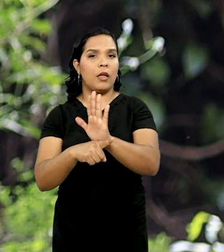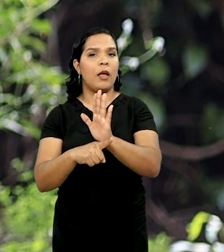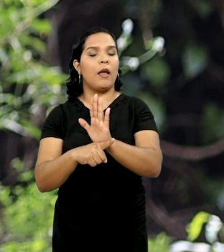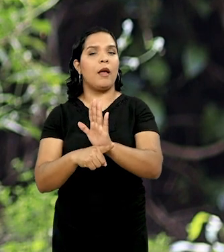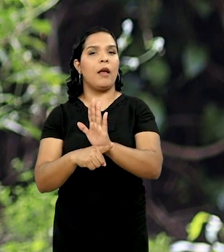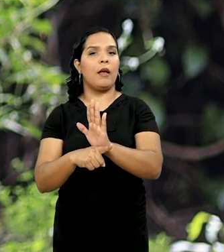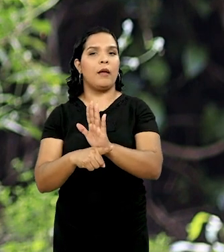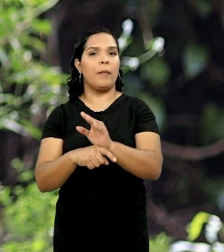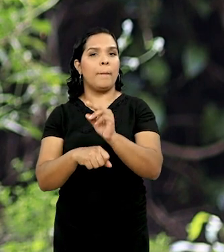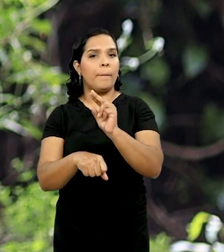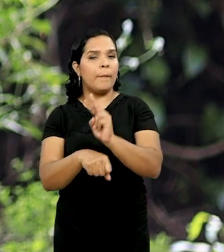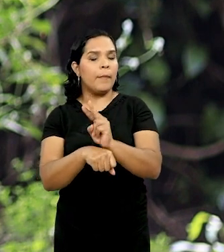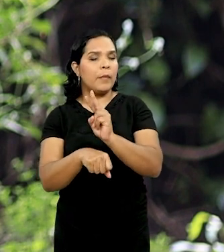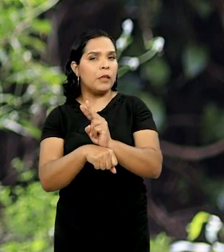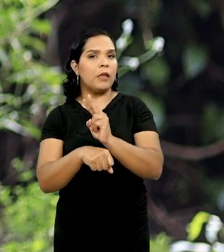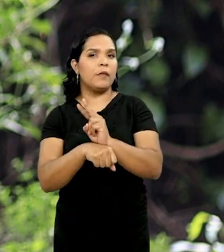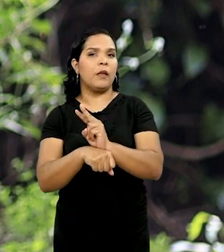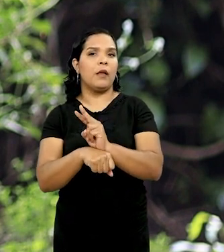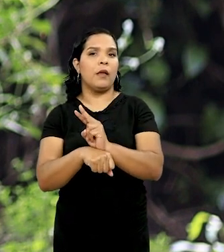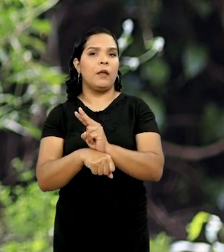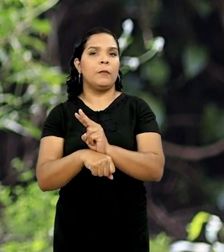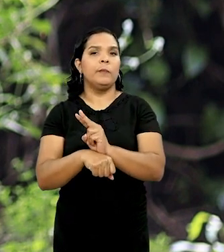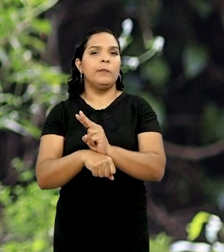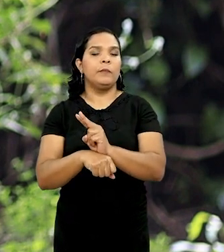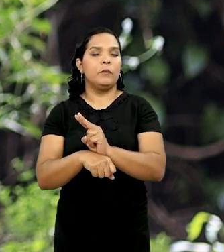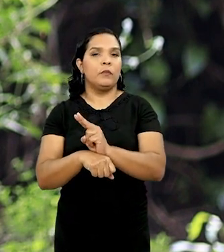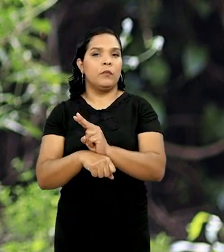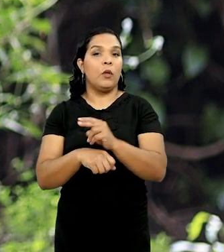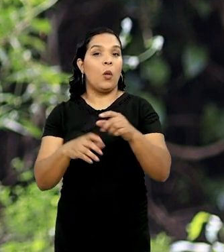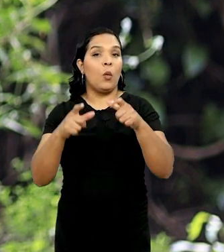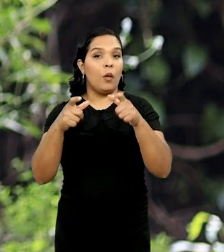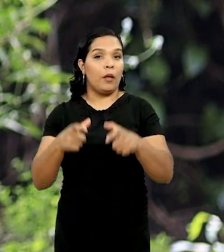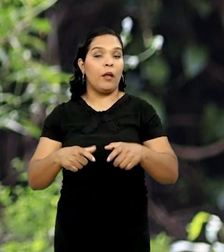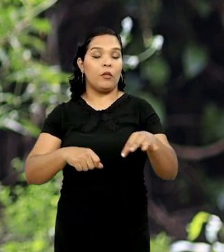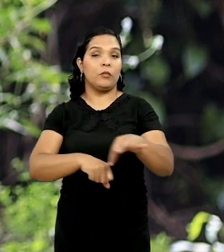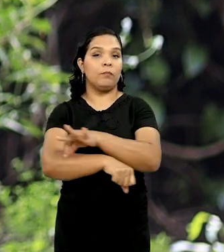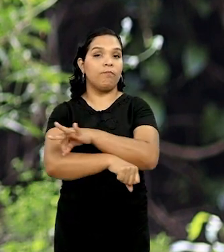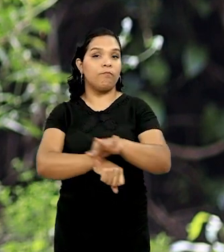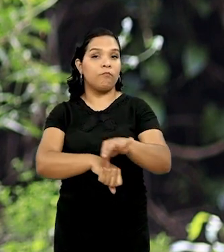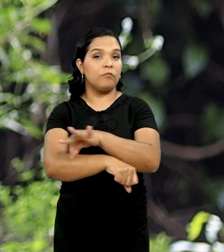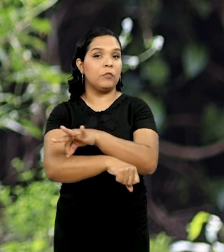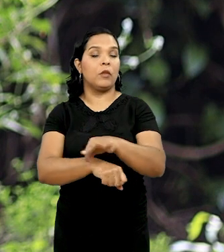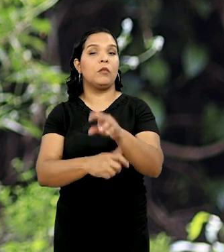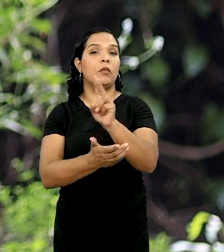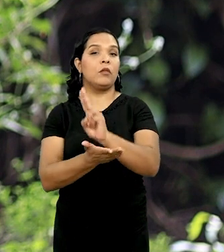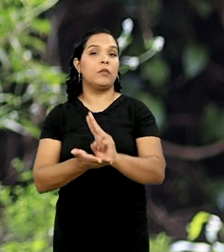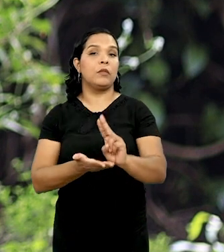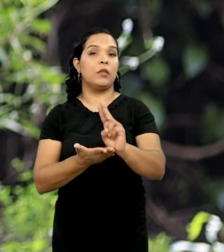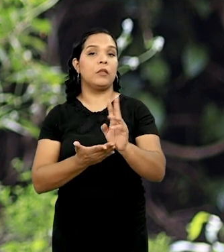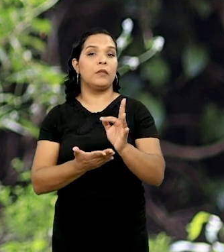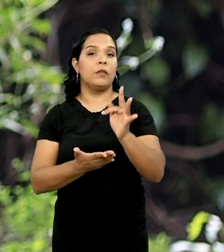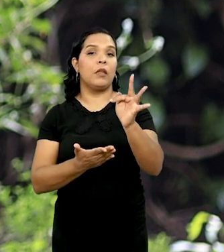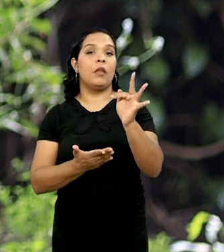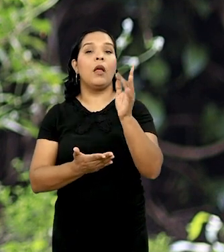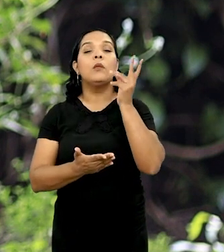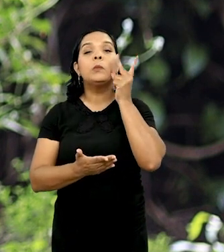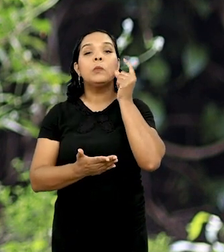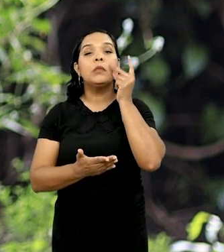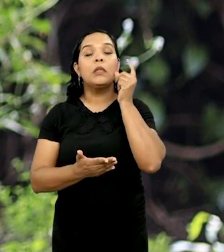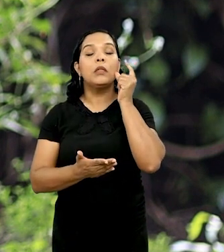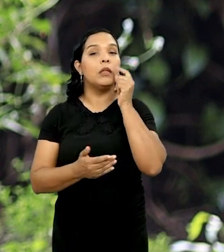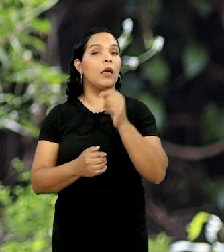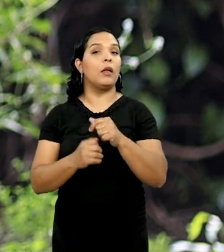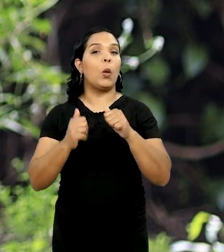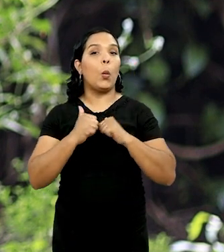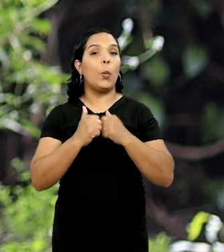preservar esse patrimônio, pesquisadores do Laboratório de Crítica em Arquitetura, Urbanismo e Urbanização da Universidade Federal do Ceará,